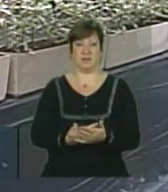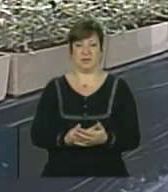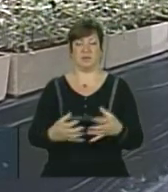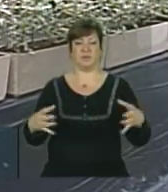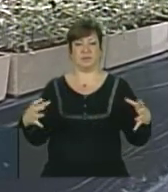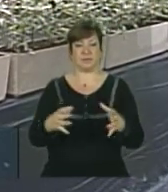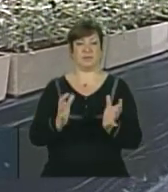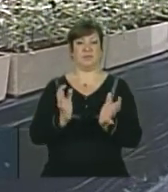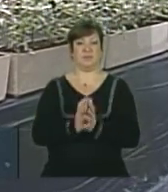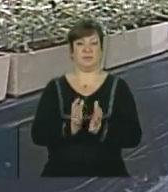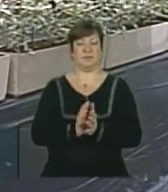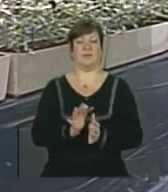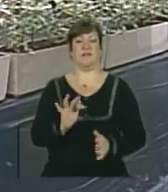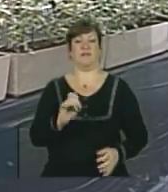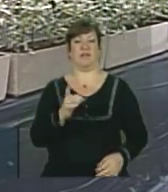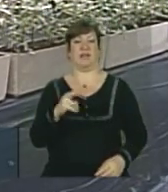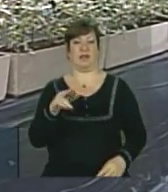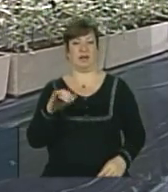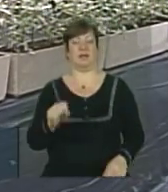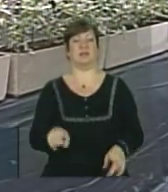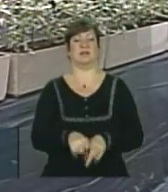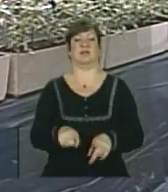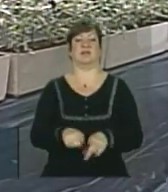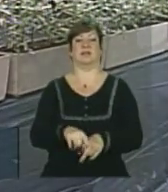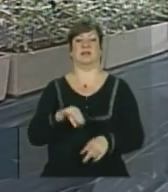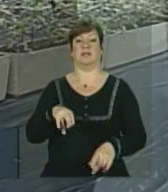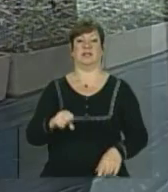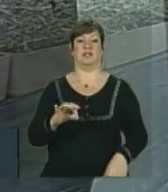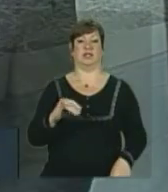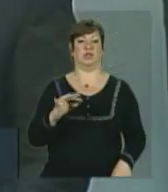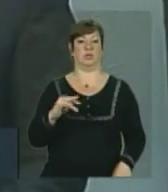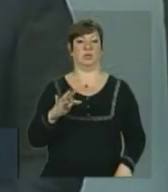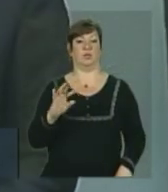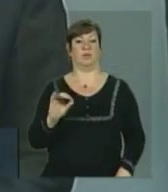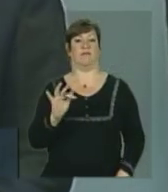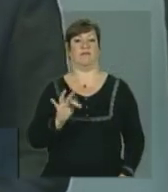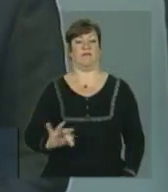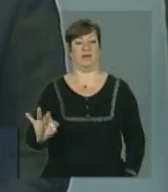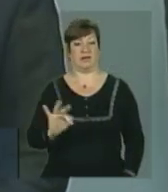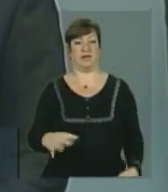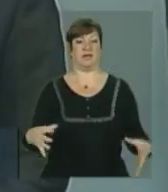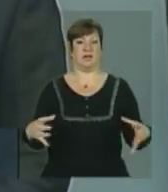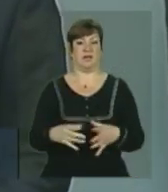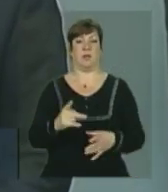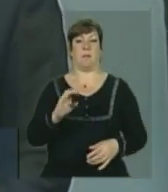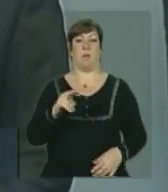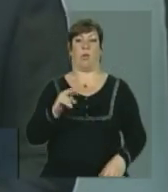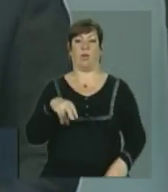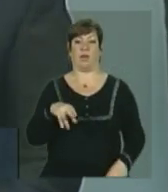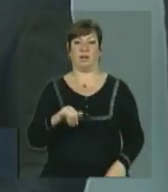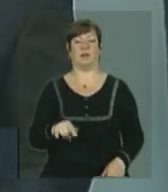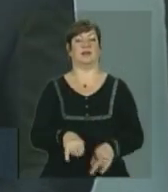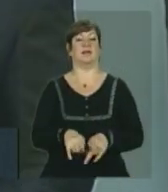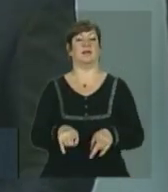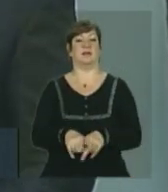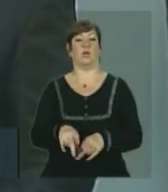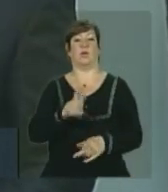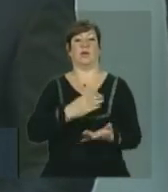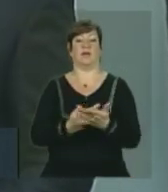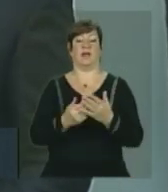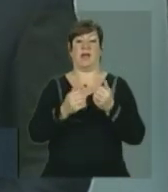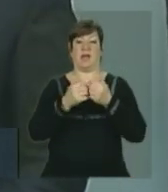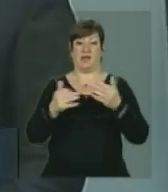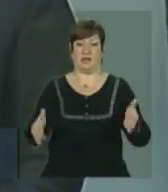expansão das federais, dos institutos federais, do ProUni, do financiamento estudantil, da universidade